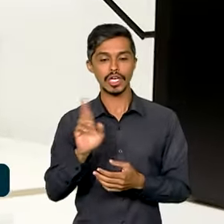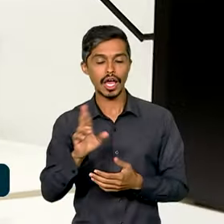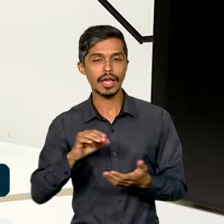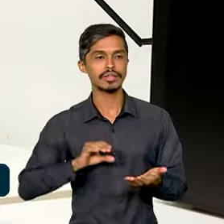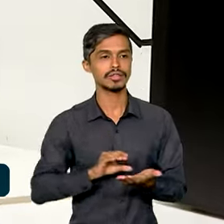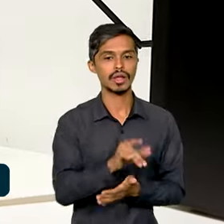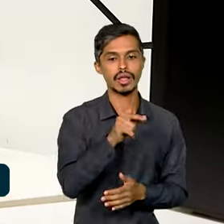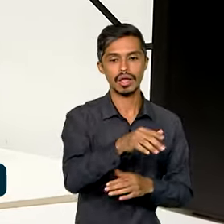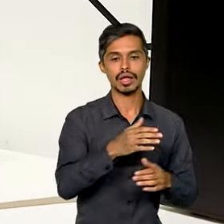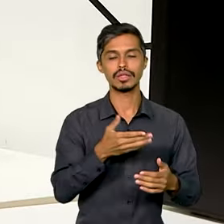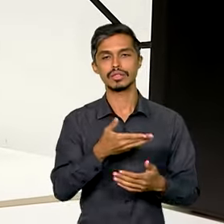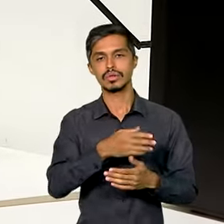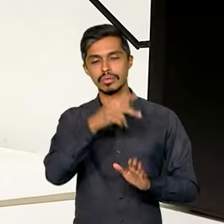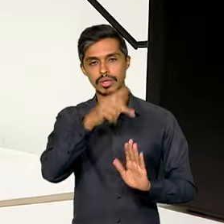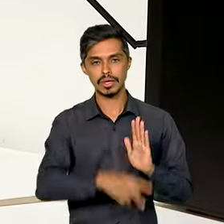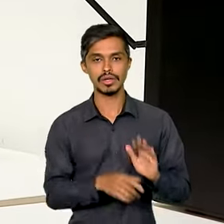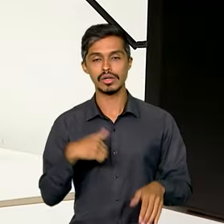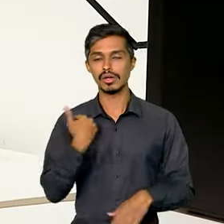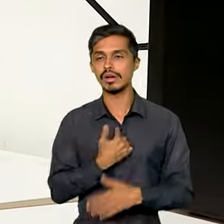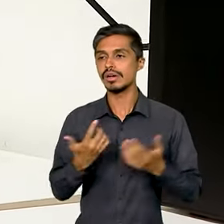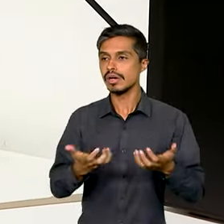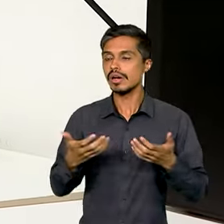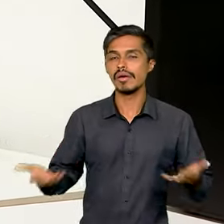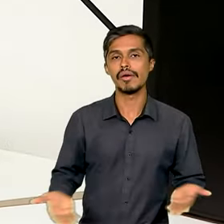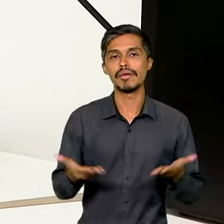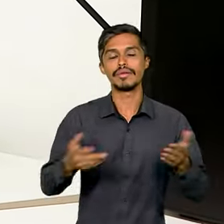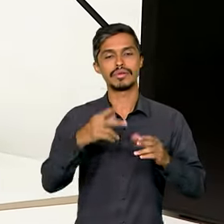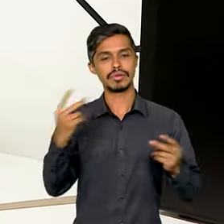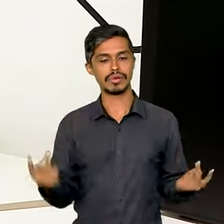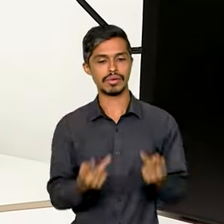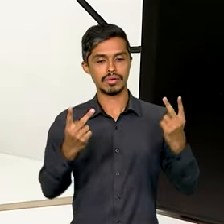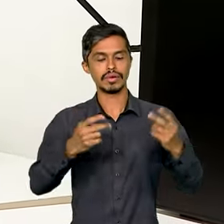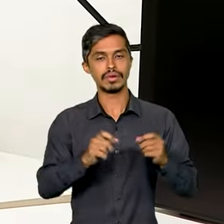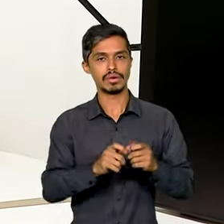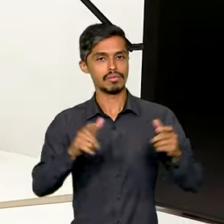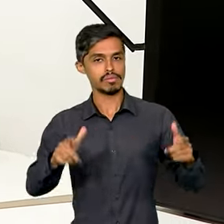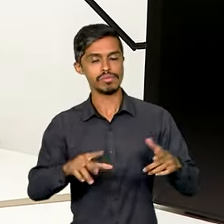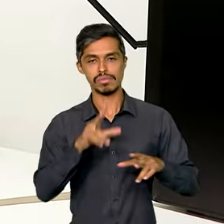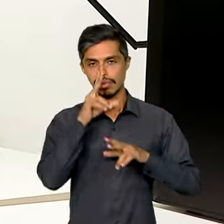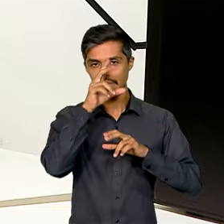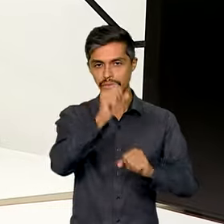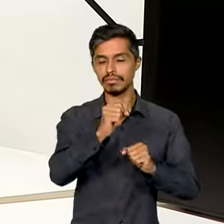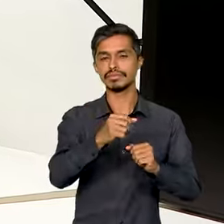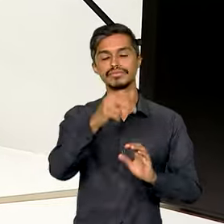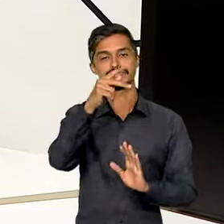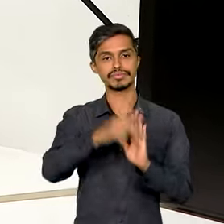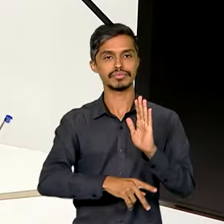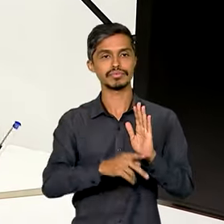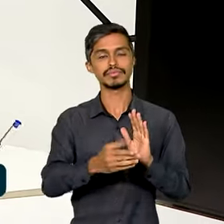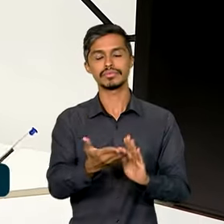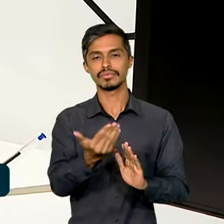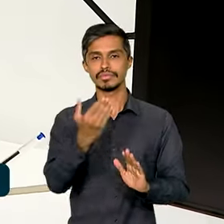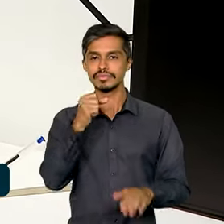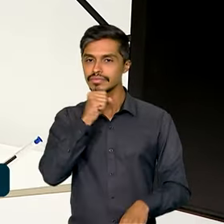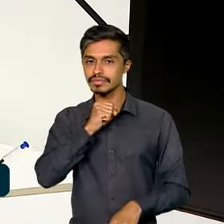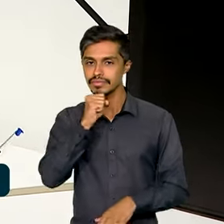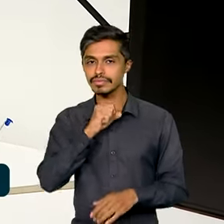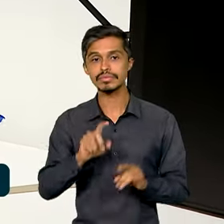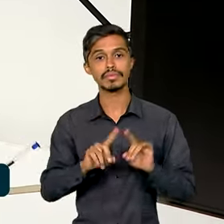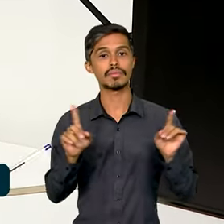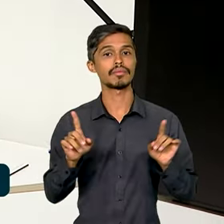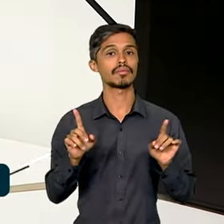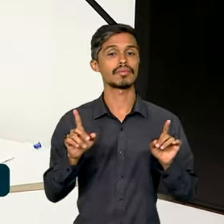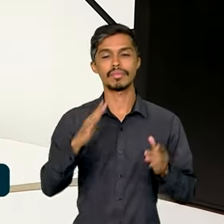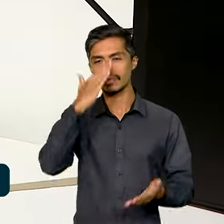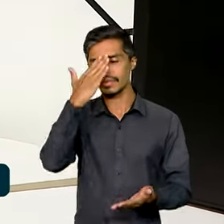gente tem buscado valorizar, ampliar, fortalecer o programa antigo, mas